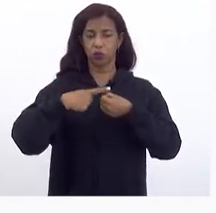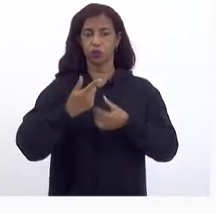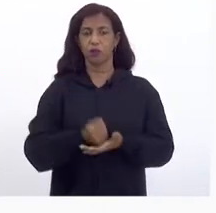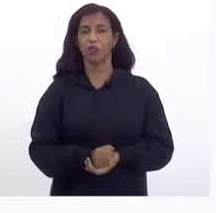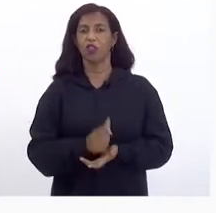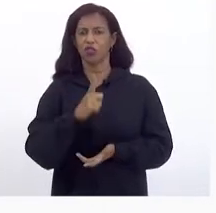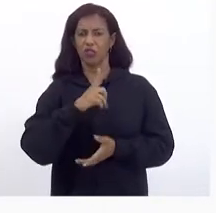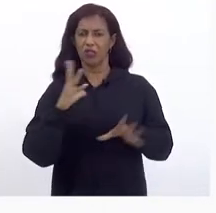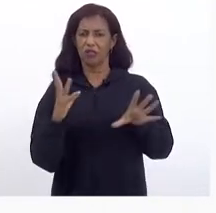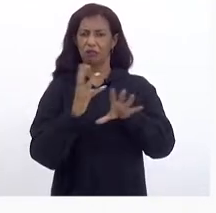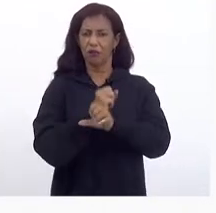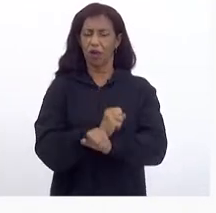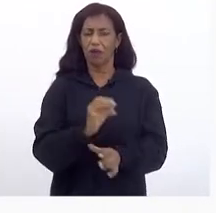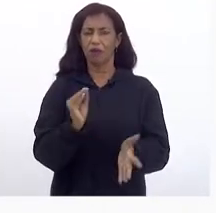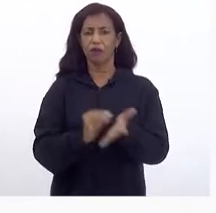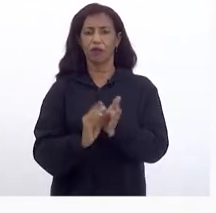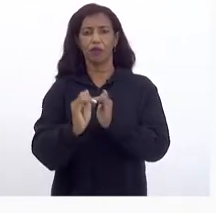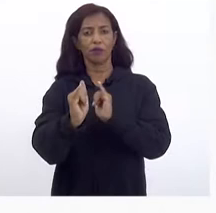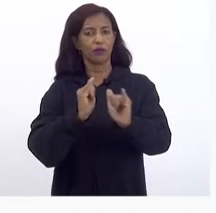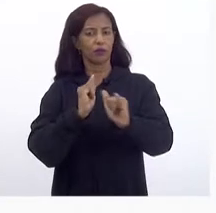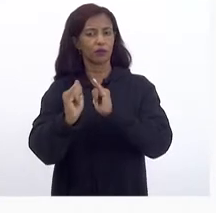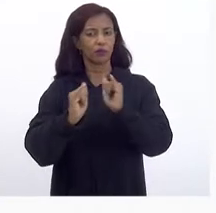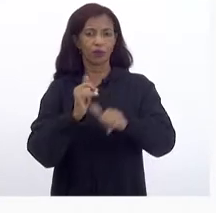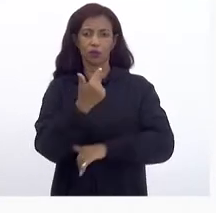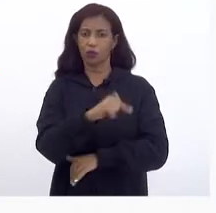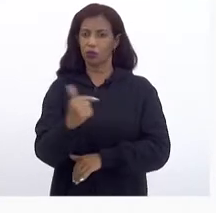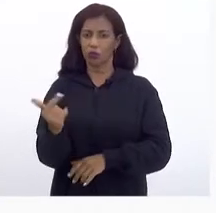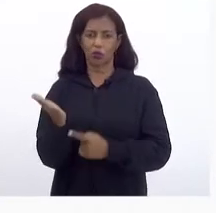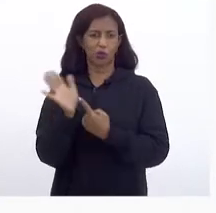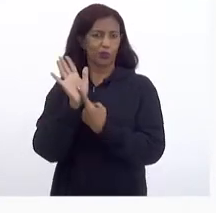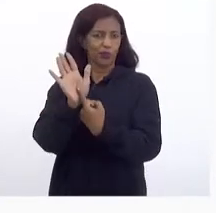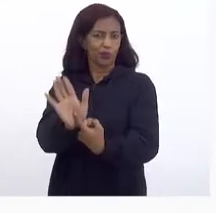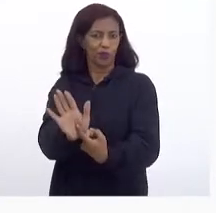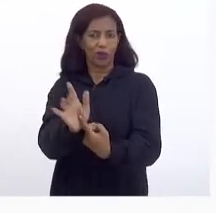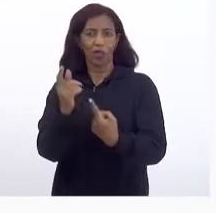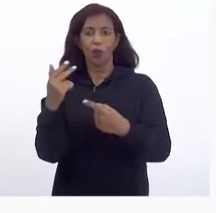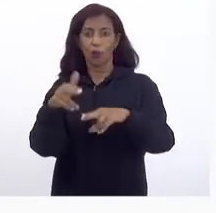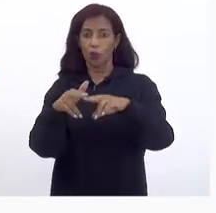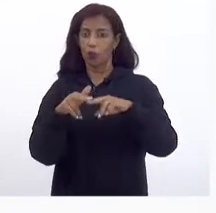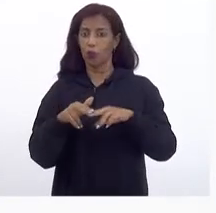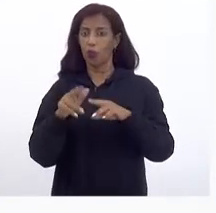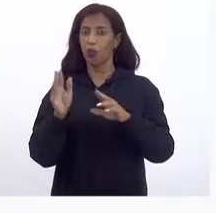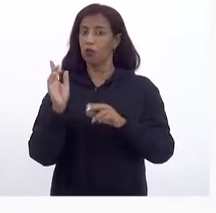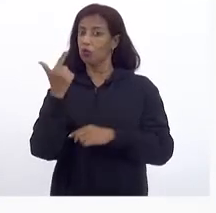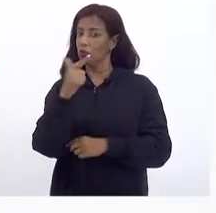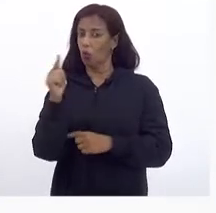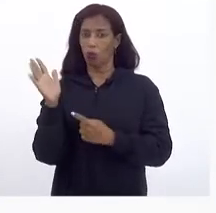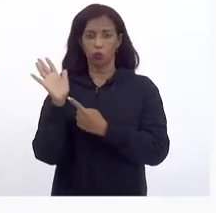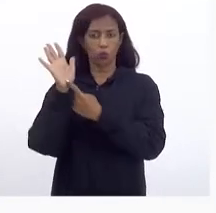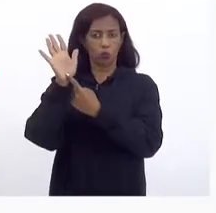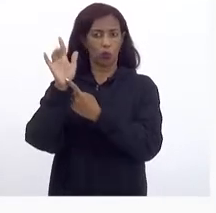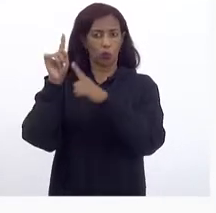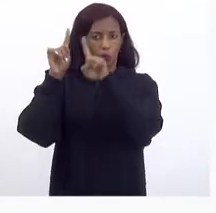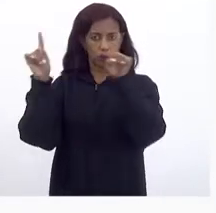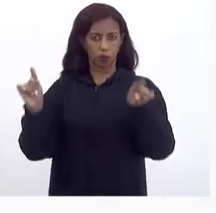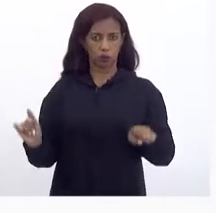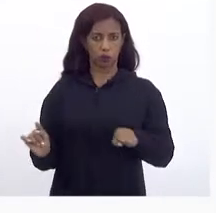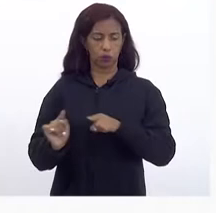o fechamento Não tinha Esses dados Todos Para contemplar Então ele Não está Refletido Nessa